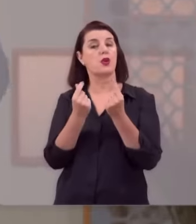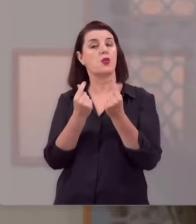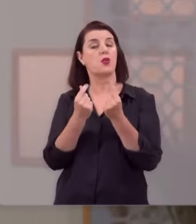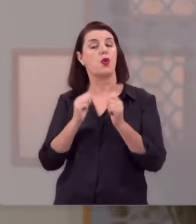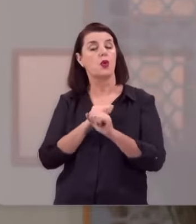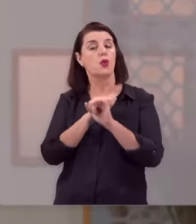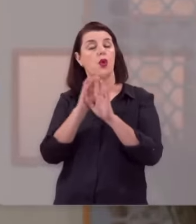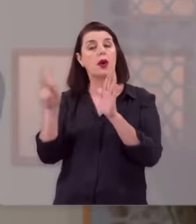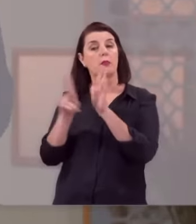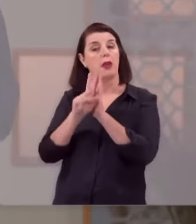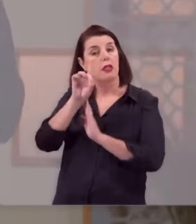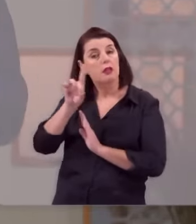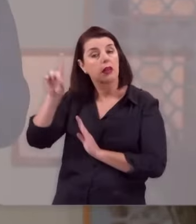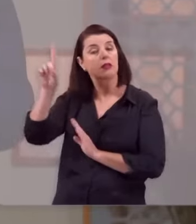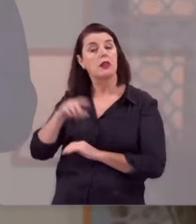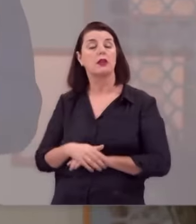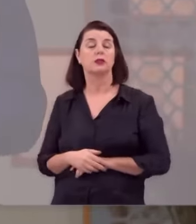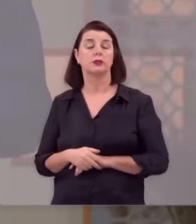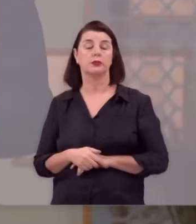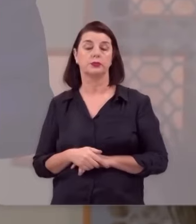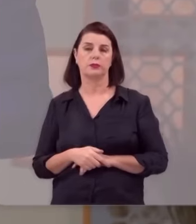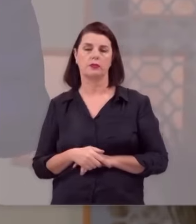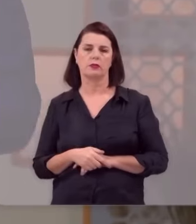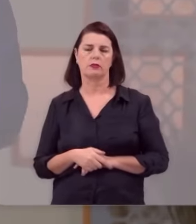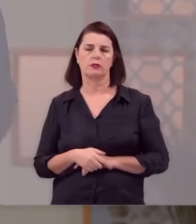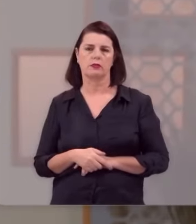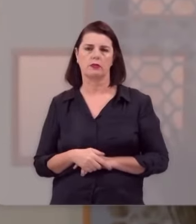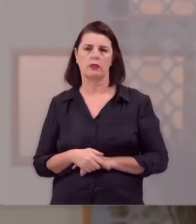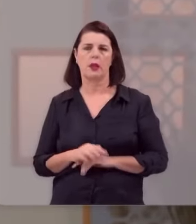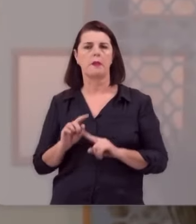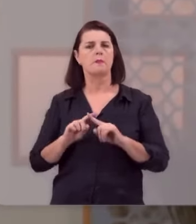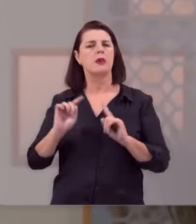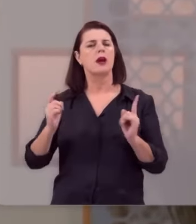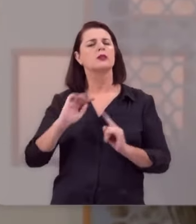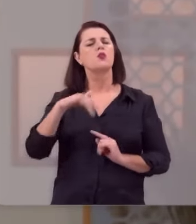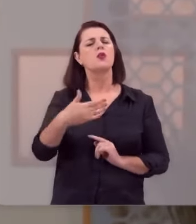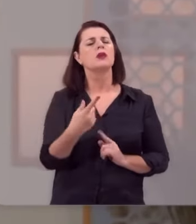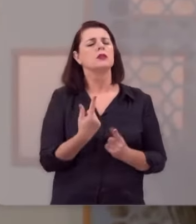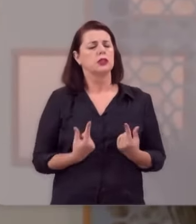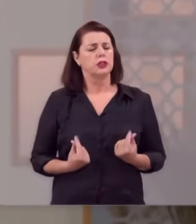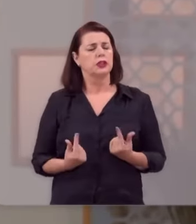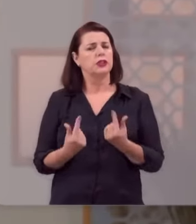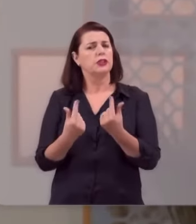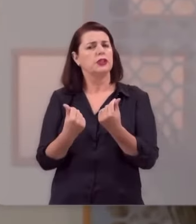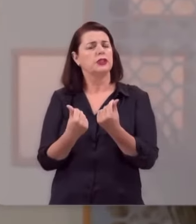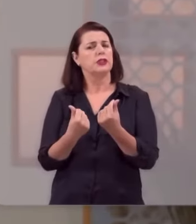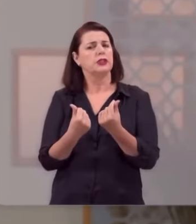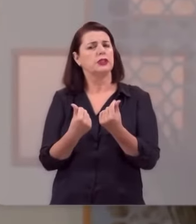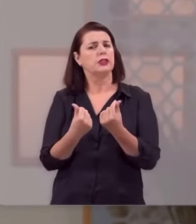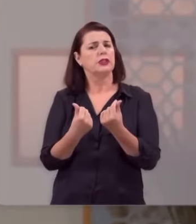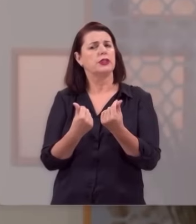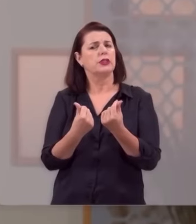e glórias vêm de ti, diz a Bíblia. Mas quando esse dinheiro é fruto